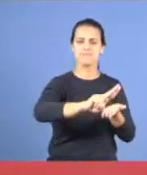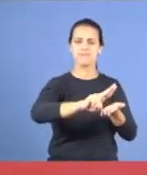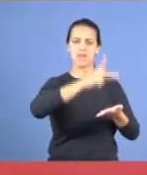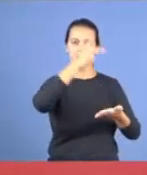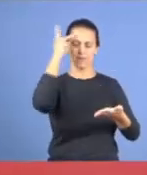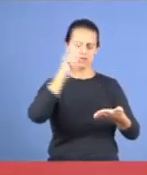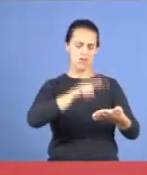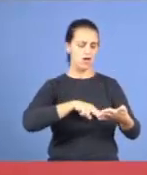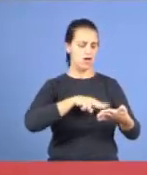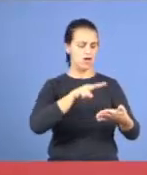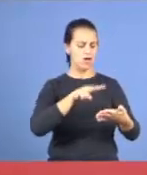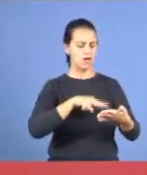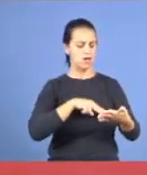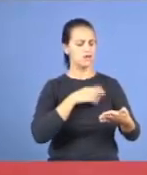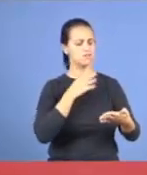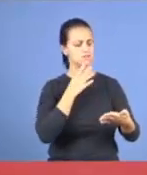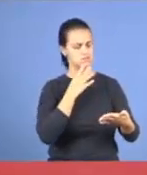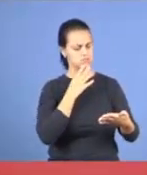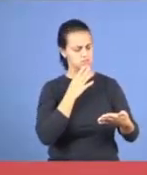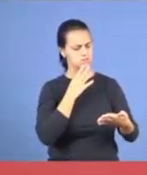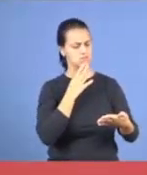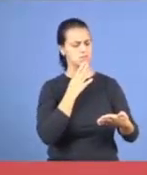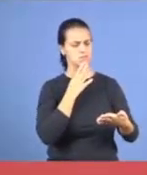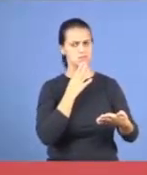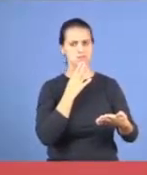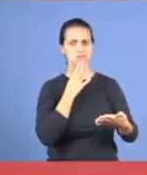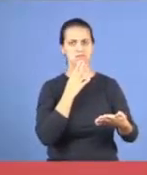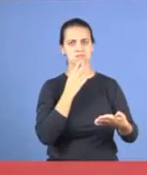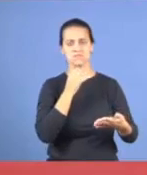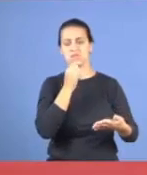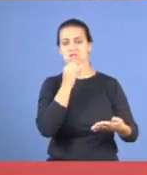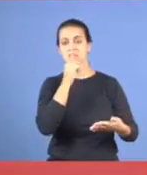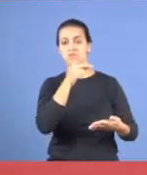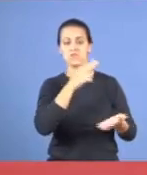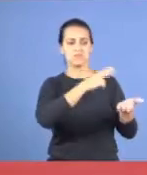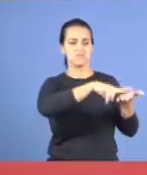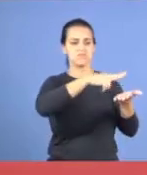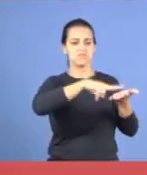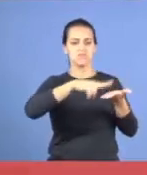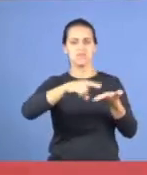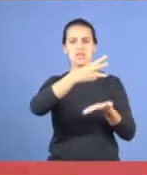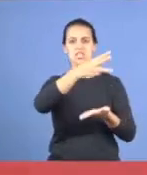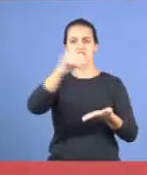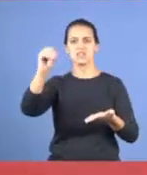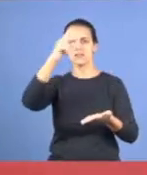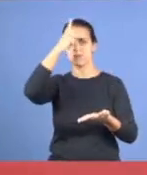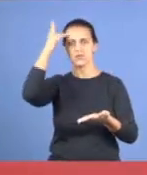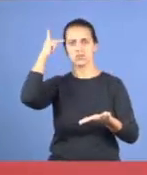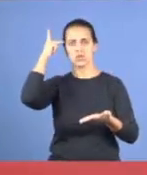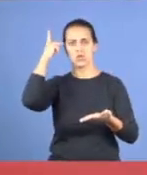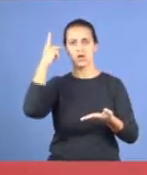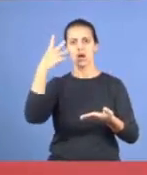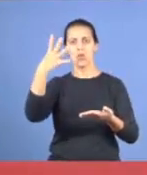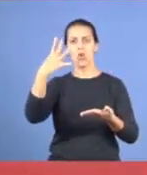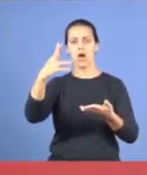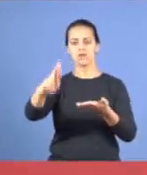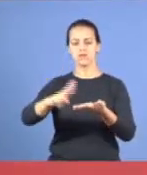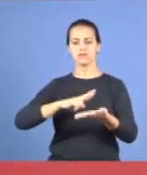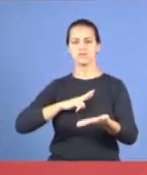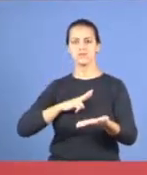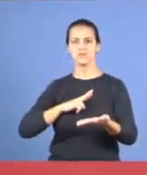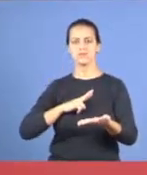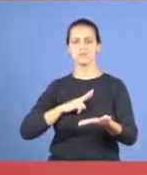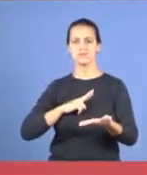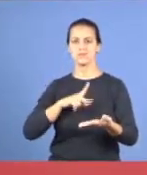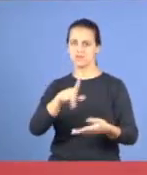identificar, você vai escrever, passar para 300, 3, 4, vão responder, e você